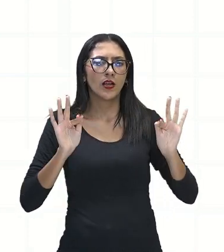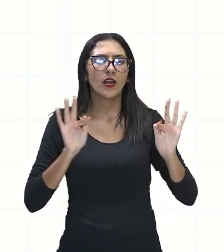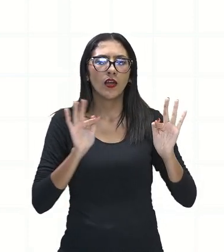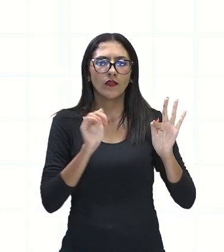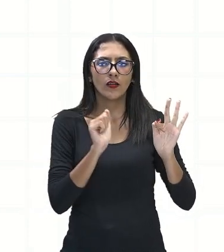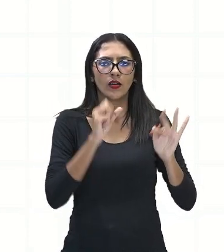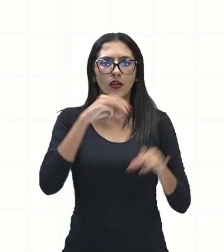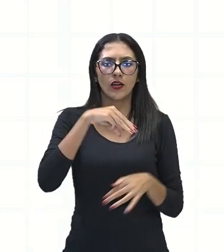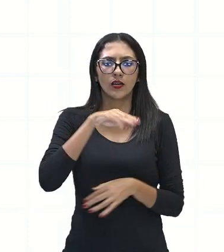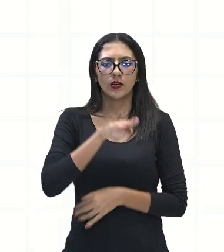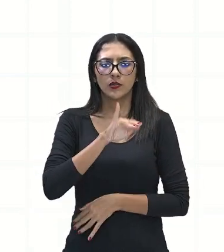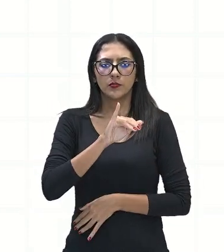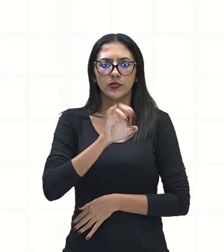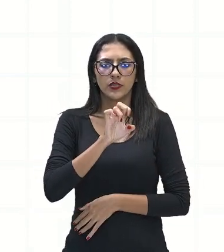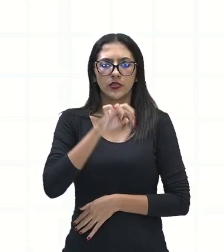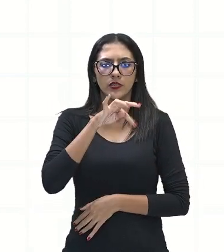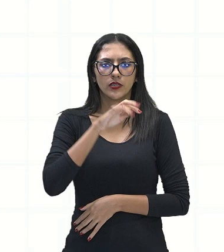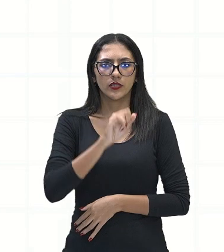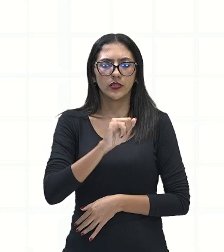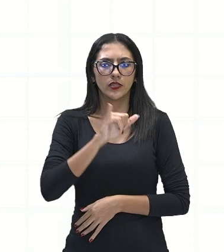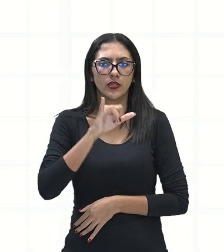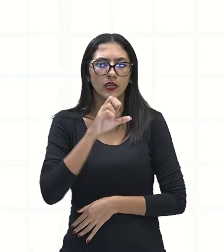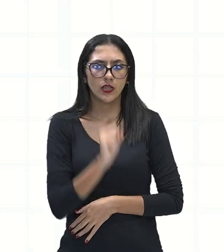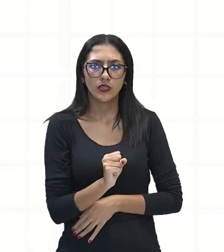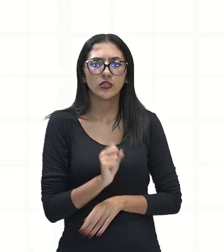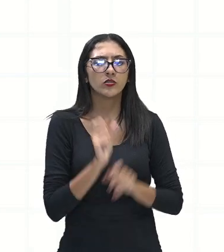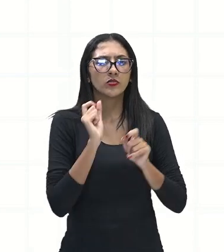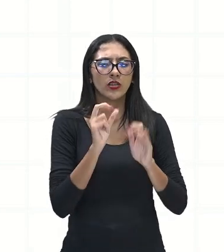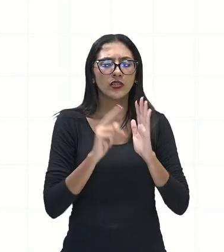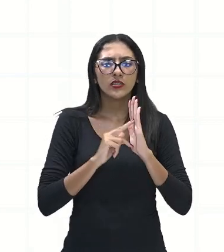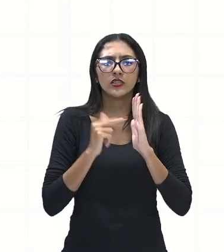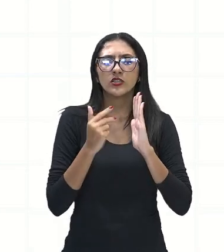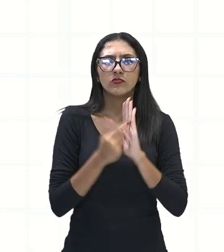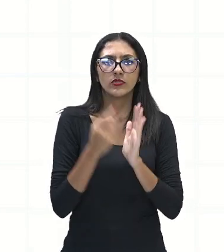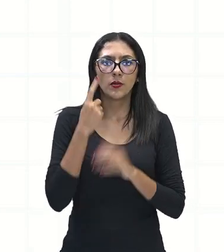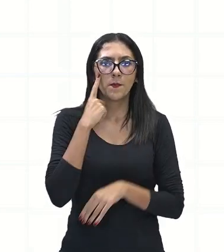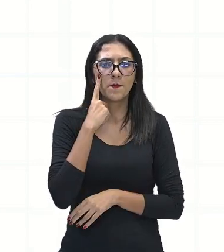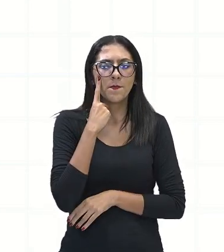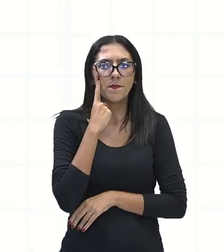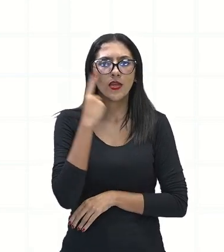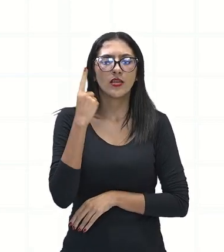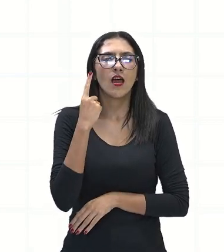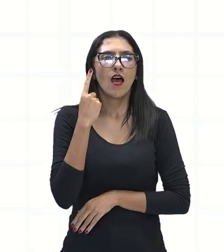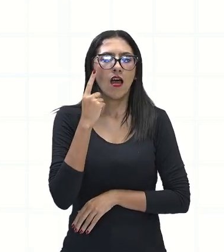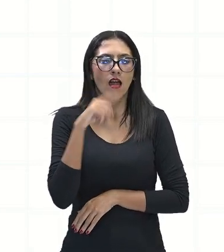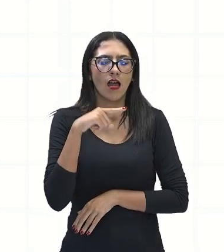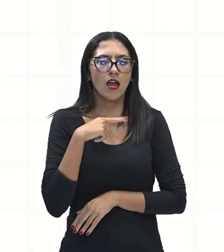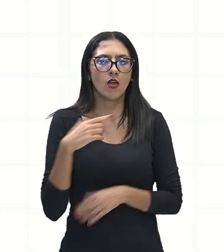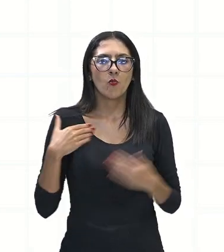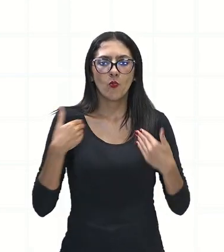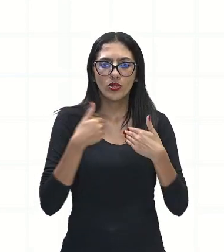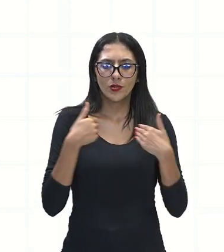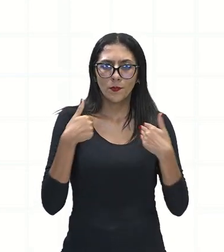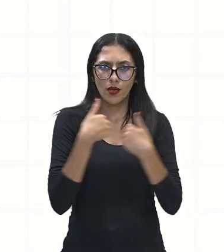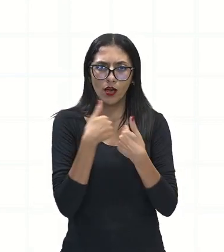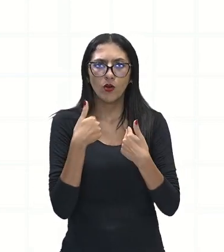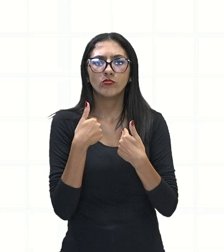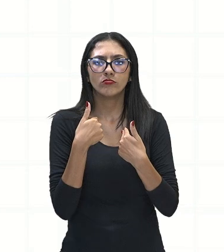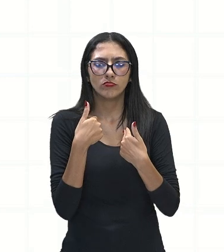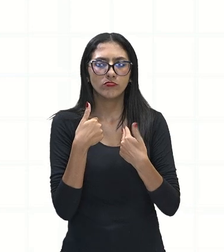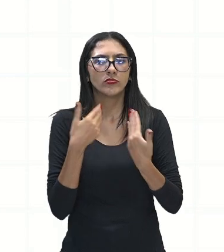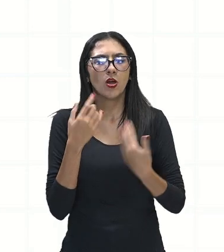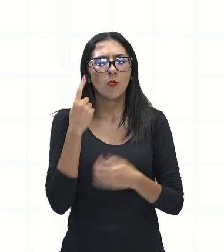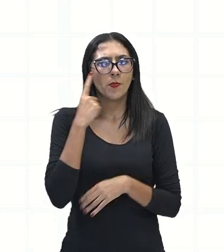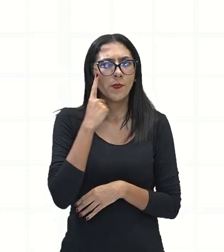a gente vai lembrar que é uma fera, um animal feroz, não é? É um animal feroz que,